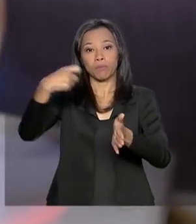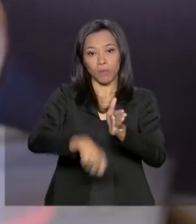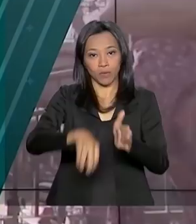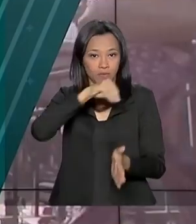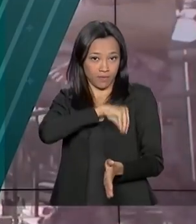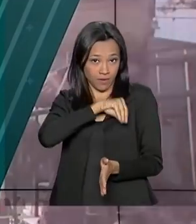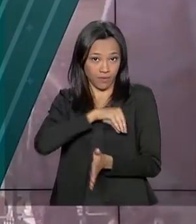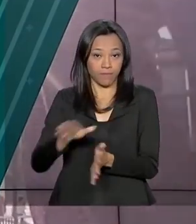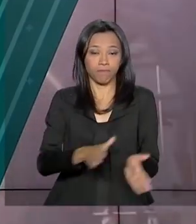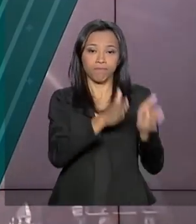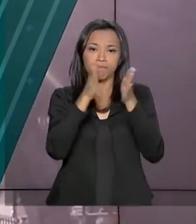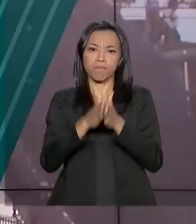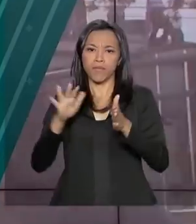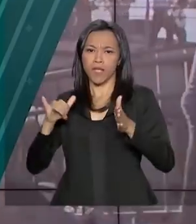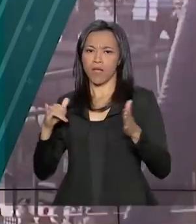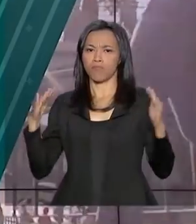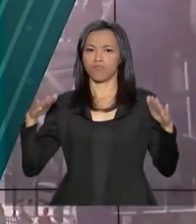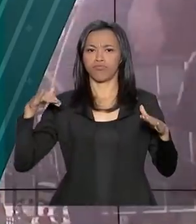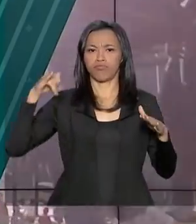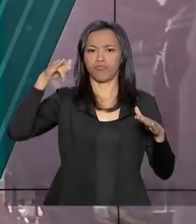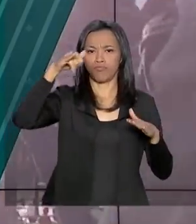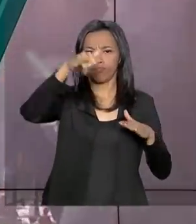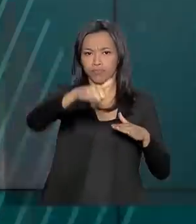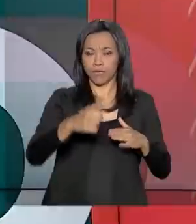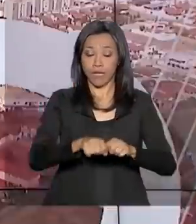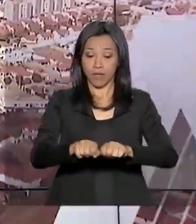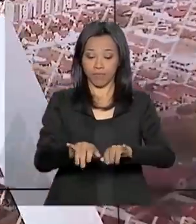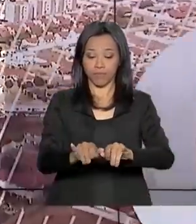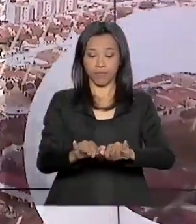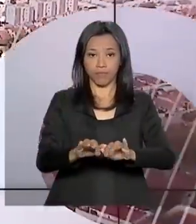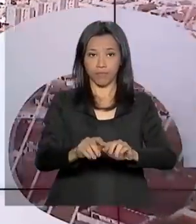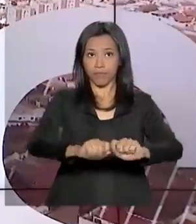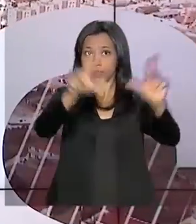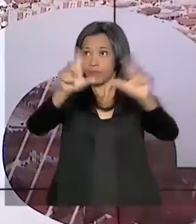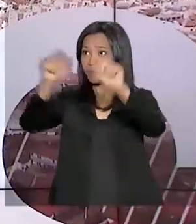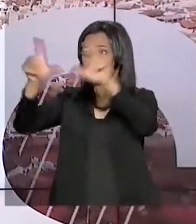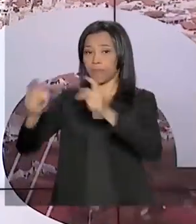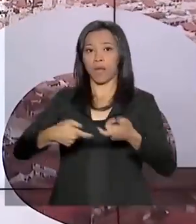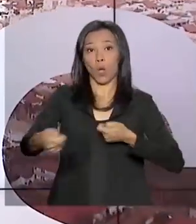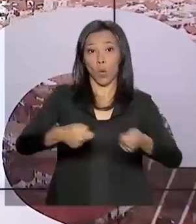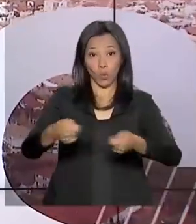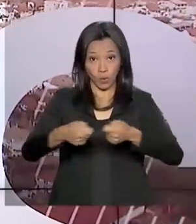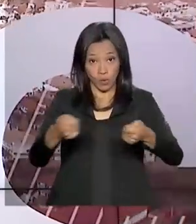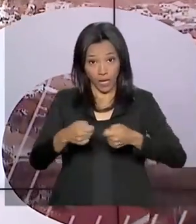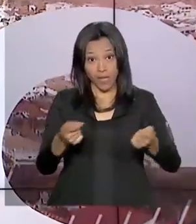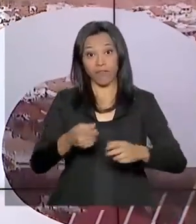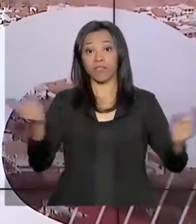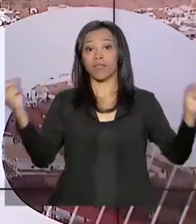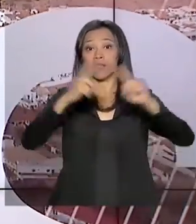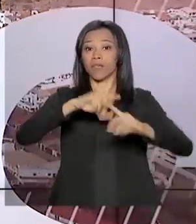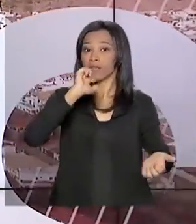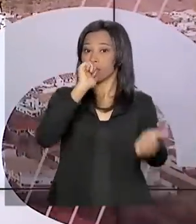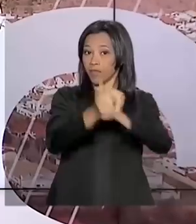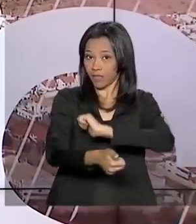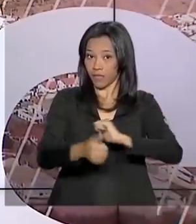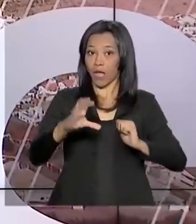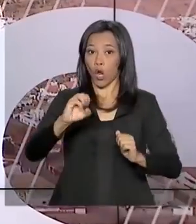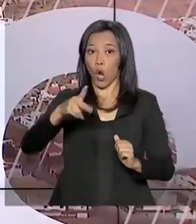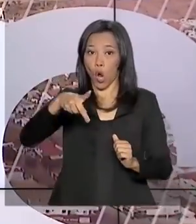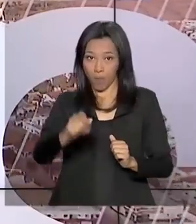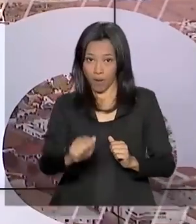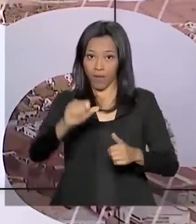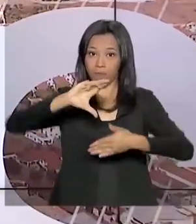renda. A Aeronáutica inaugura sala para monitorar aeroportos das cidades que vão sediar a Copa América. No Congresso, a